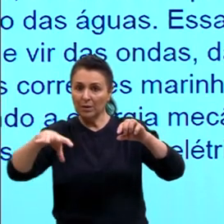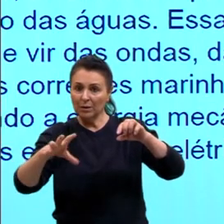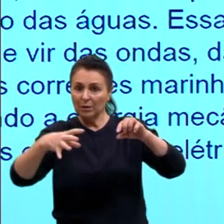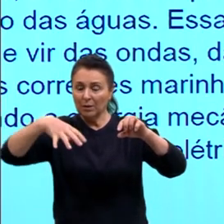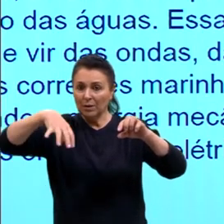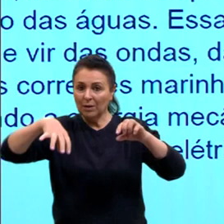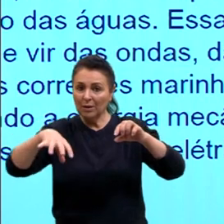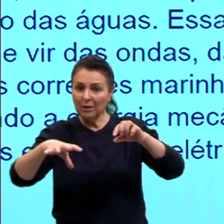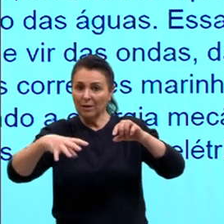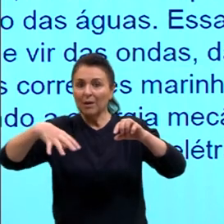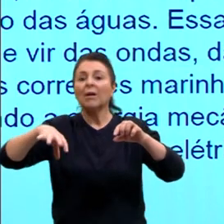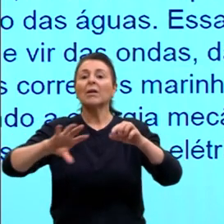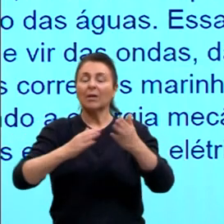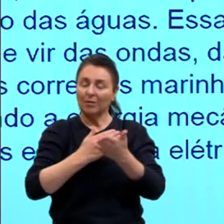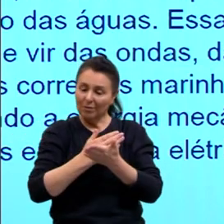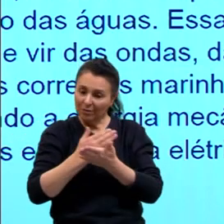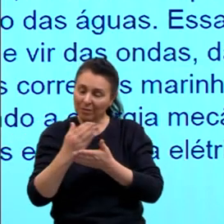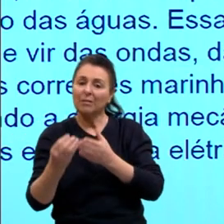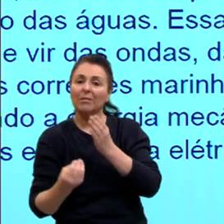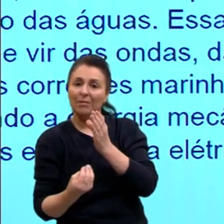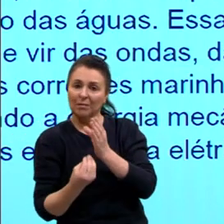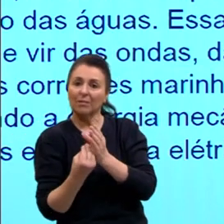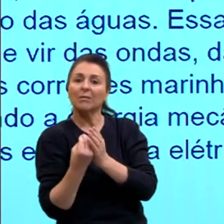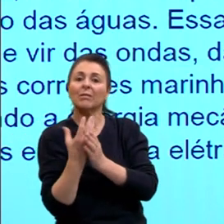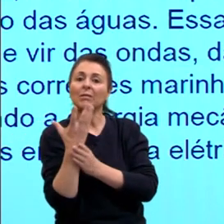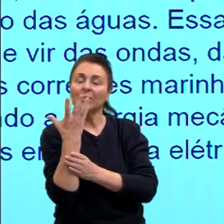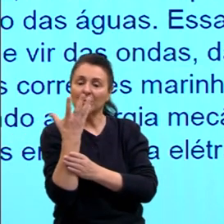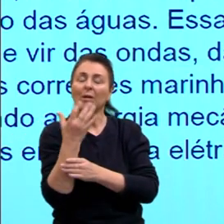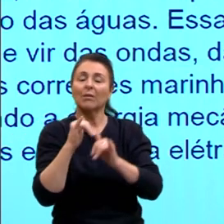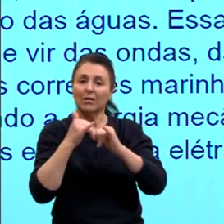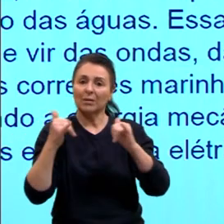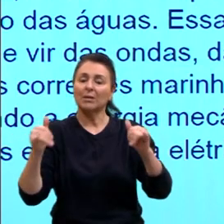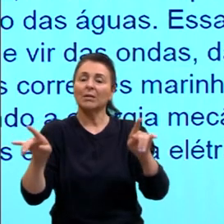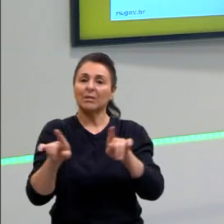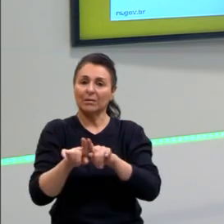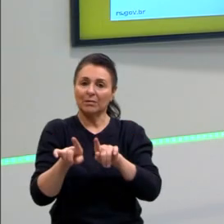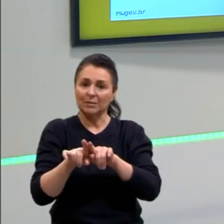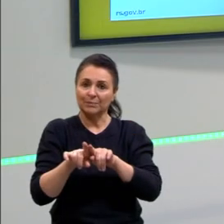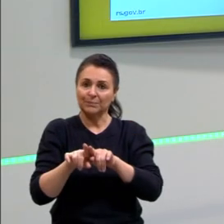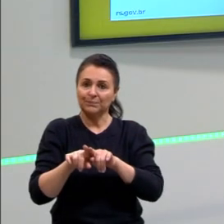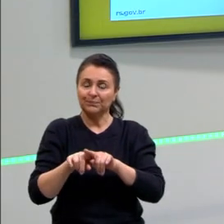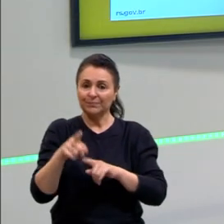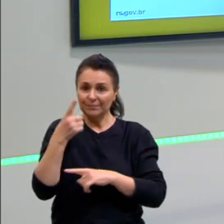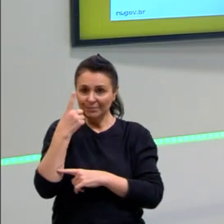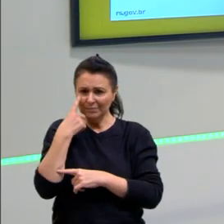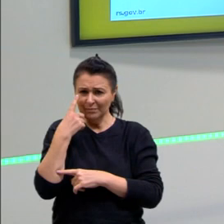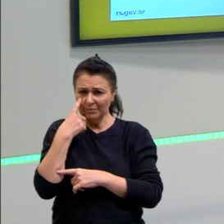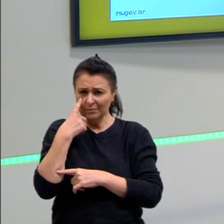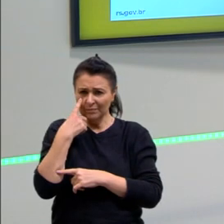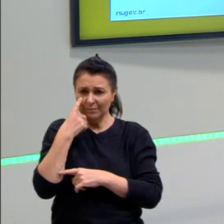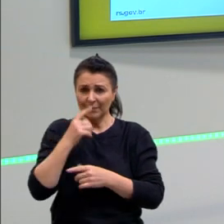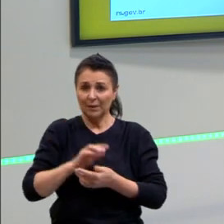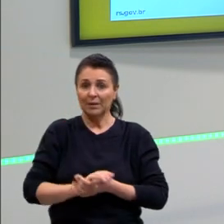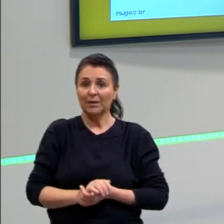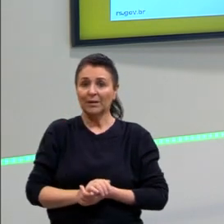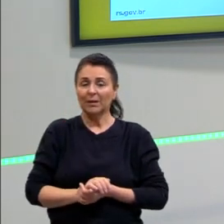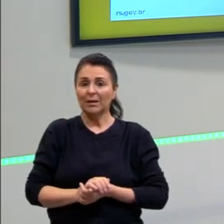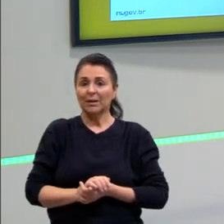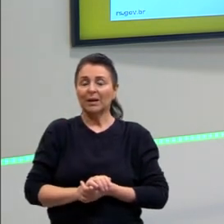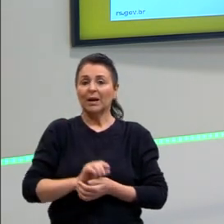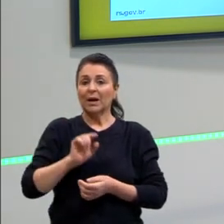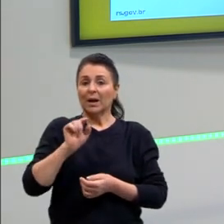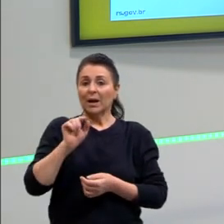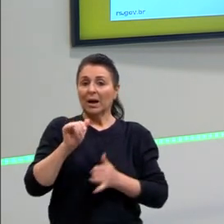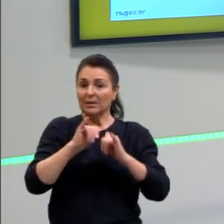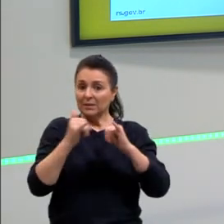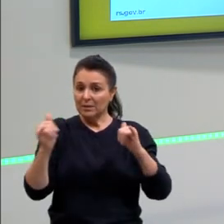um gerador, tá, agorizada. Quando ele toca o gerador, produz essa energia elétrica. Certo, meninos e meninas? Essas energias